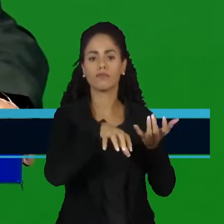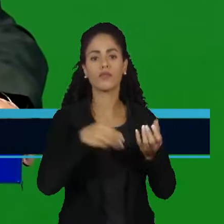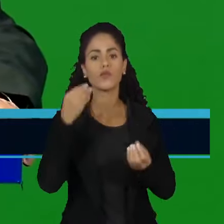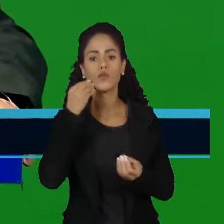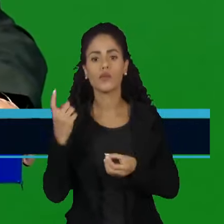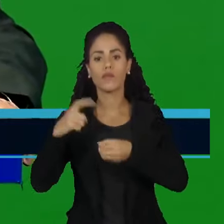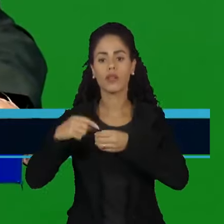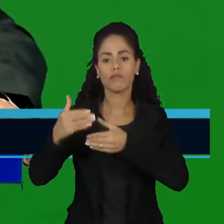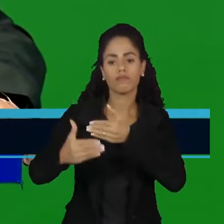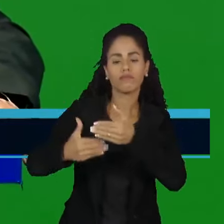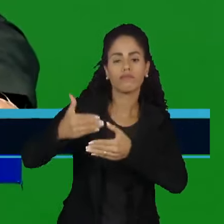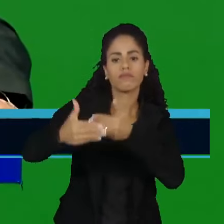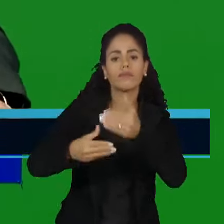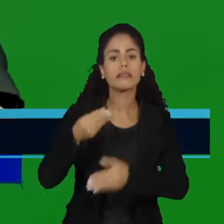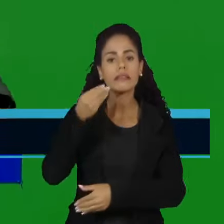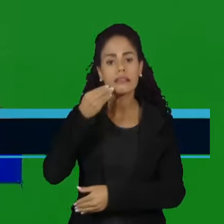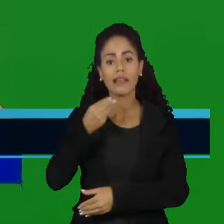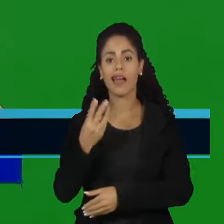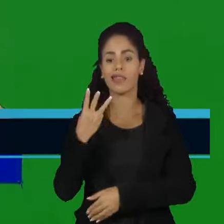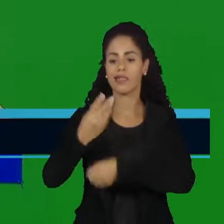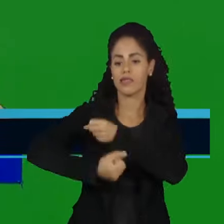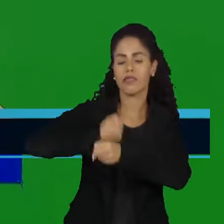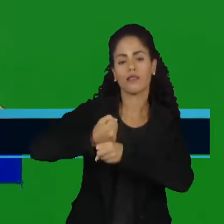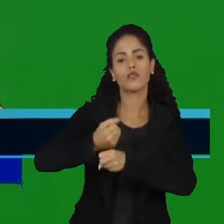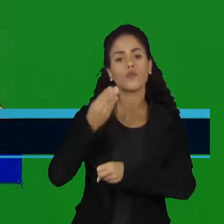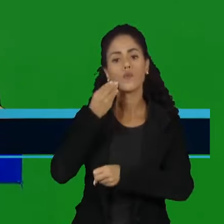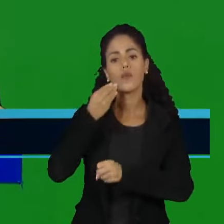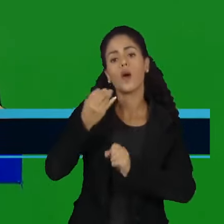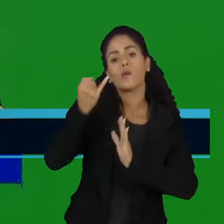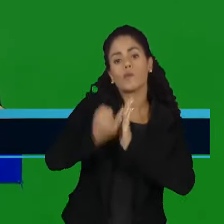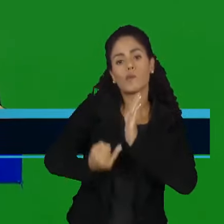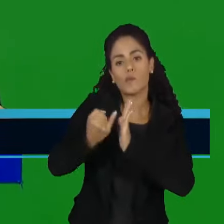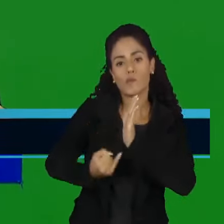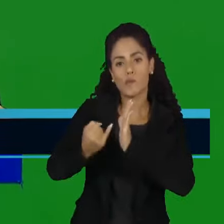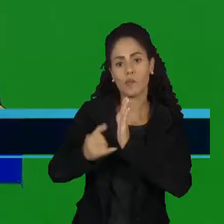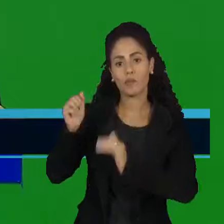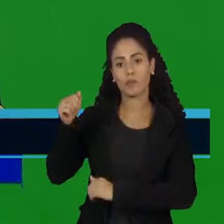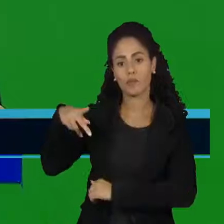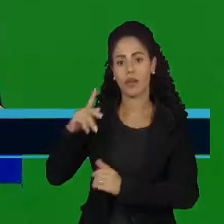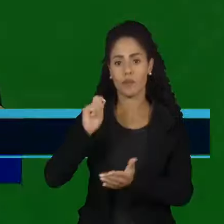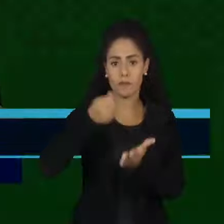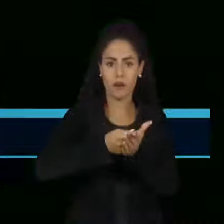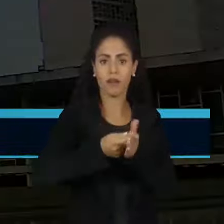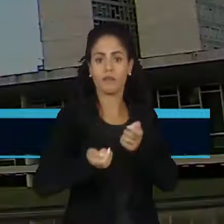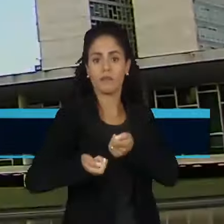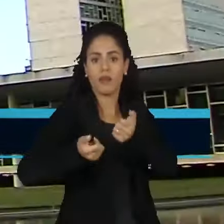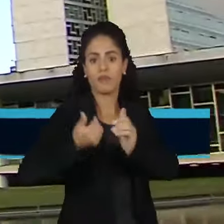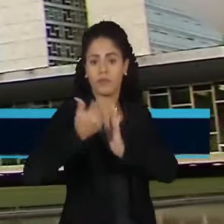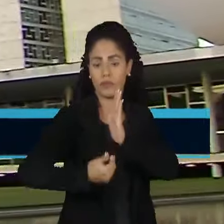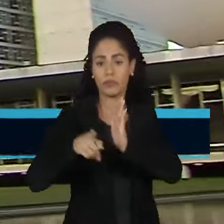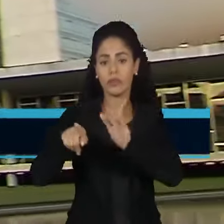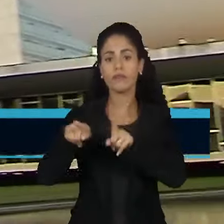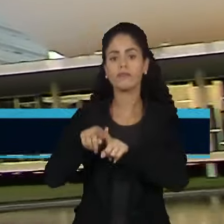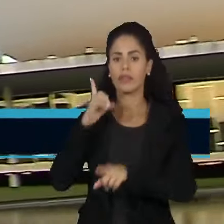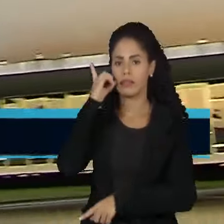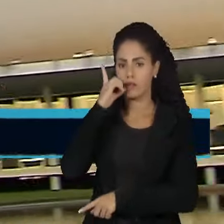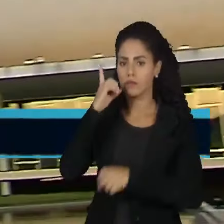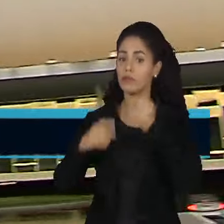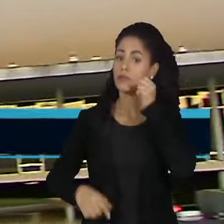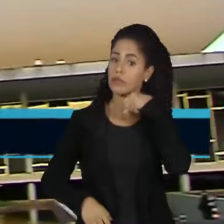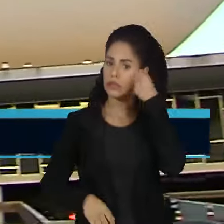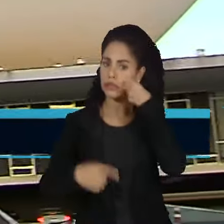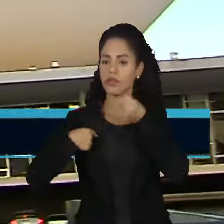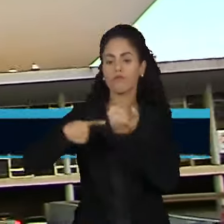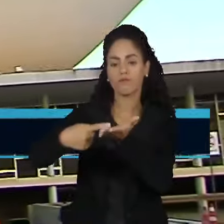volta gradual escalonada em três anos do imposto previdenciário sobre a folha de pagamento. Deputados e senadores